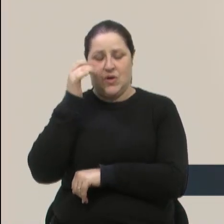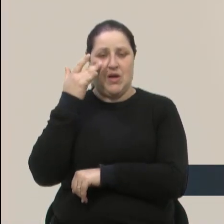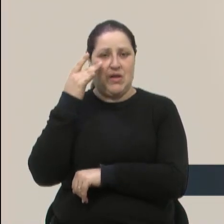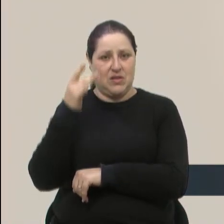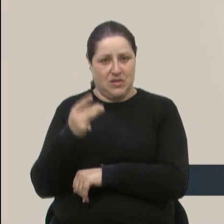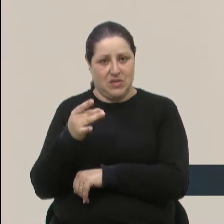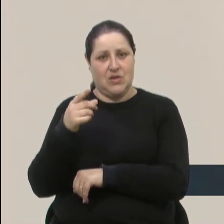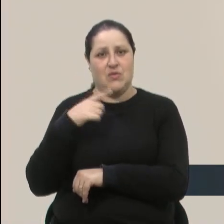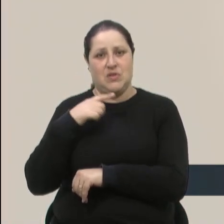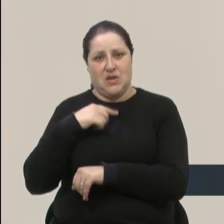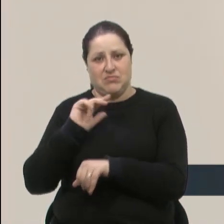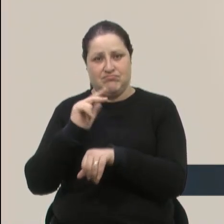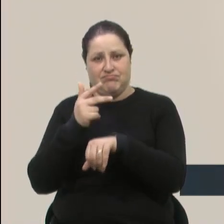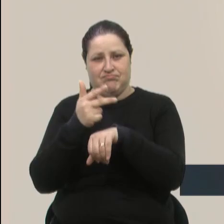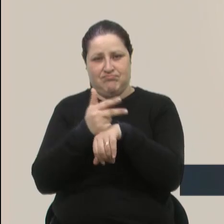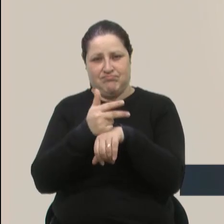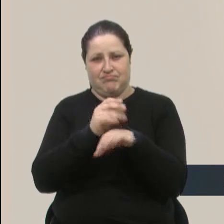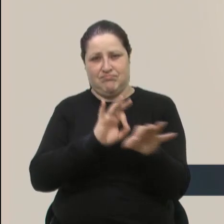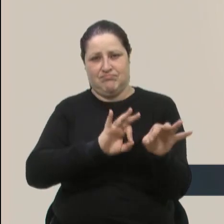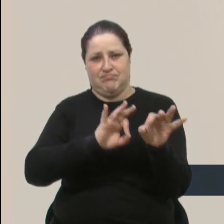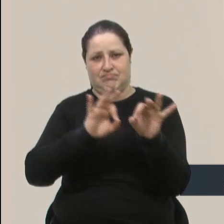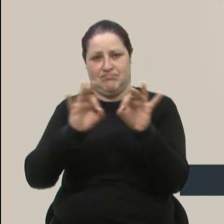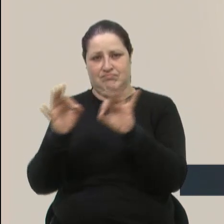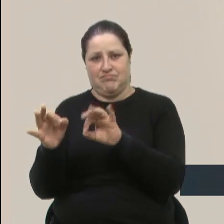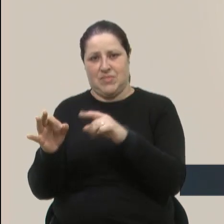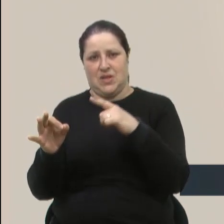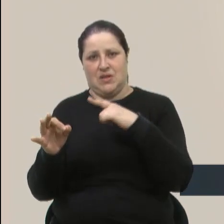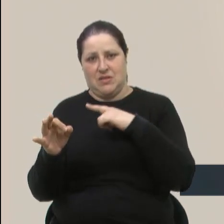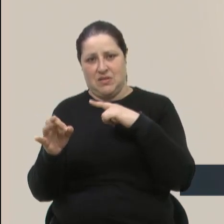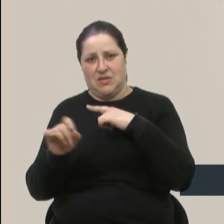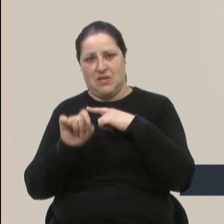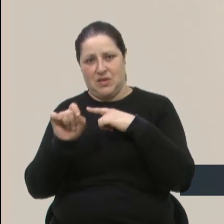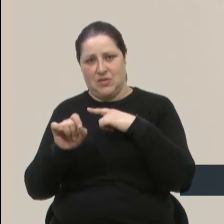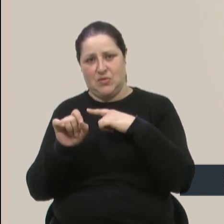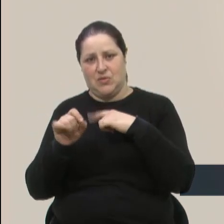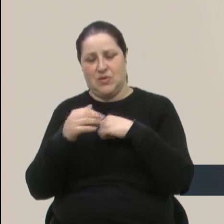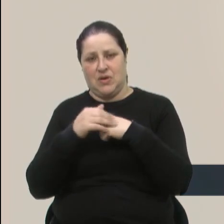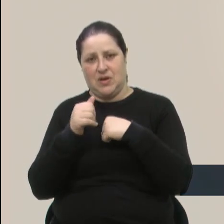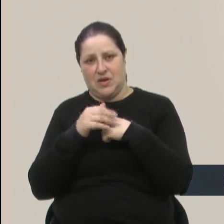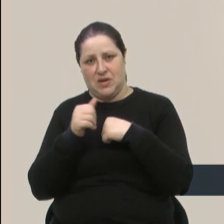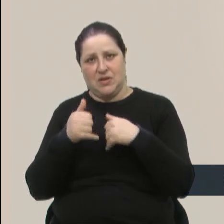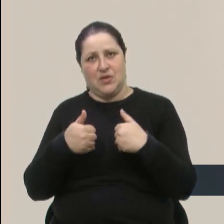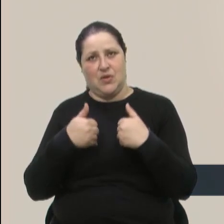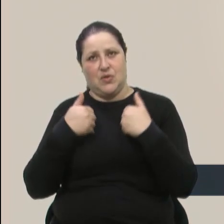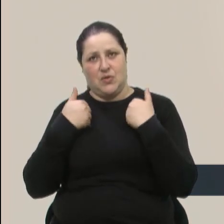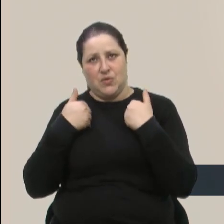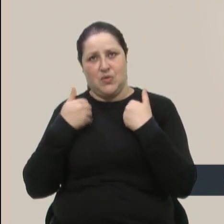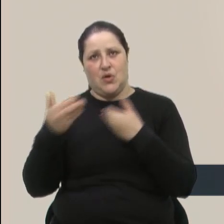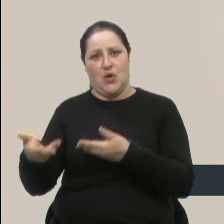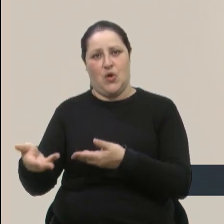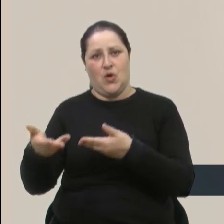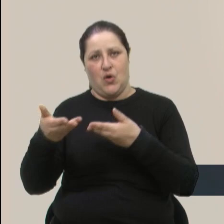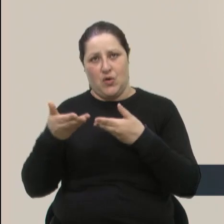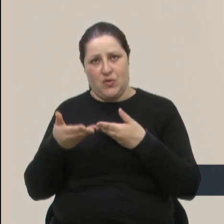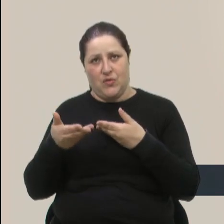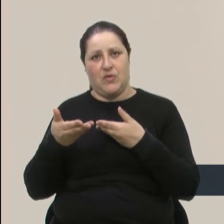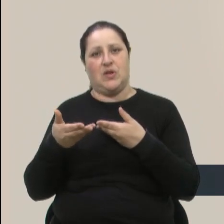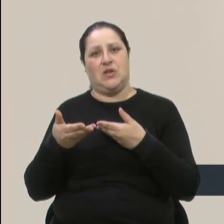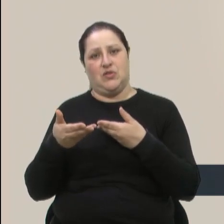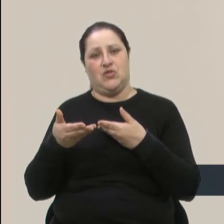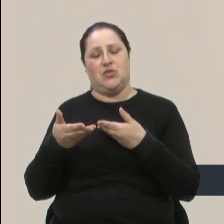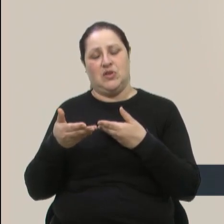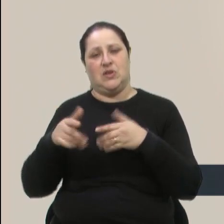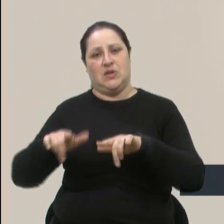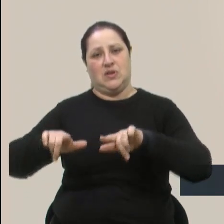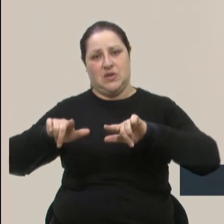vai ter transmissão e eu tenho, com muito carinho, muito orgulho, tenho um convite para estar junto